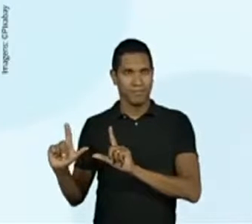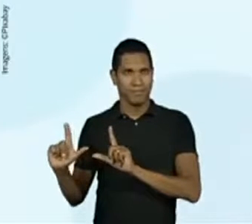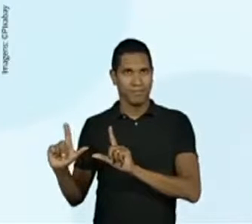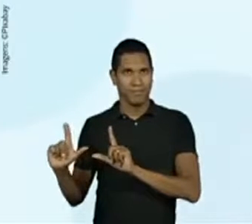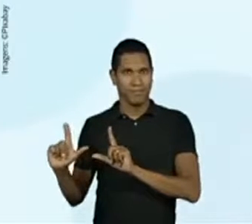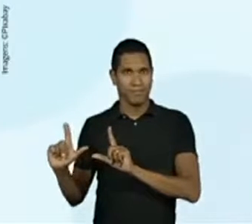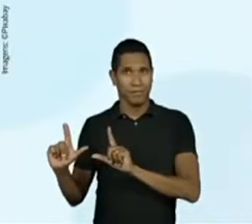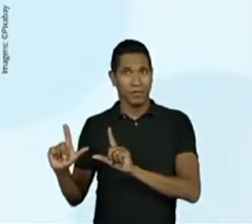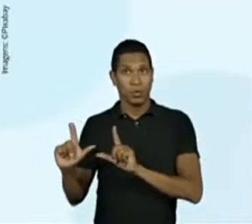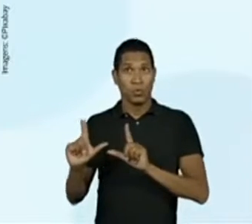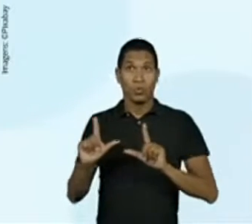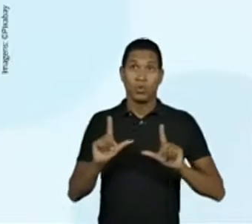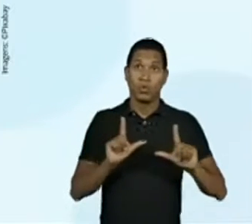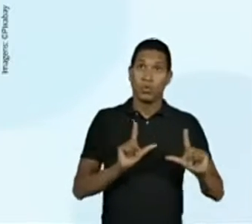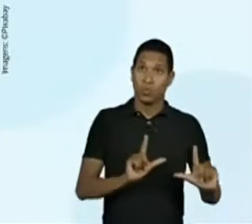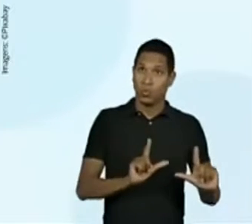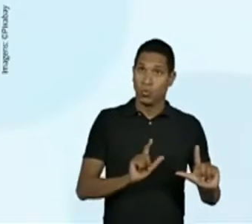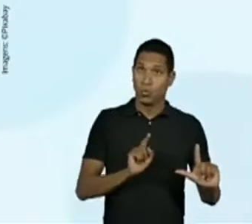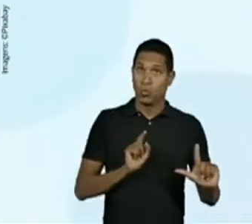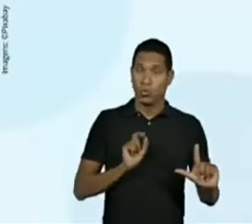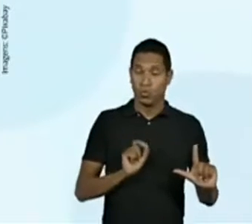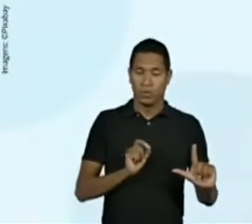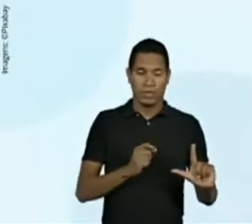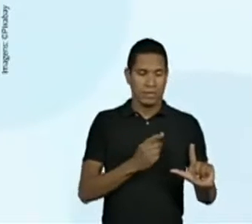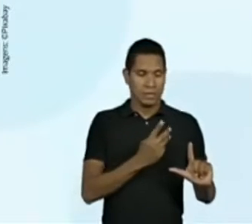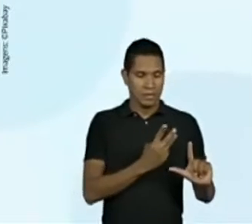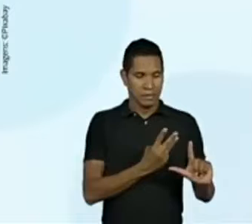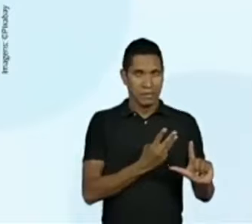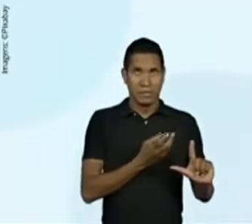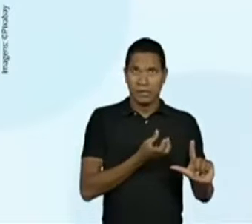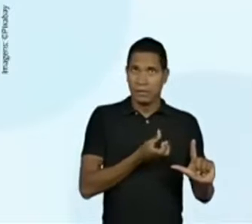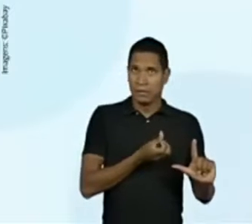O segundo termômetro, 36